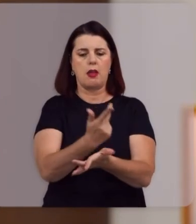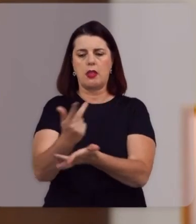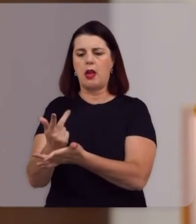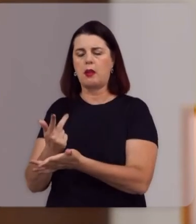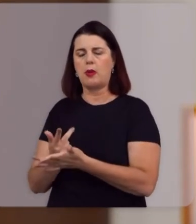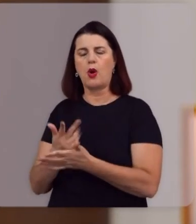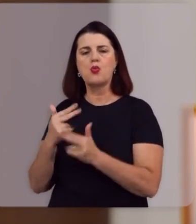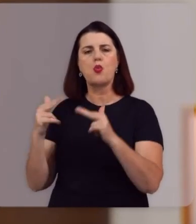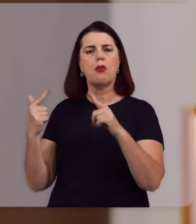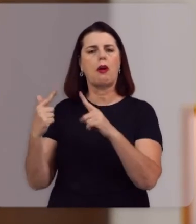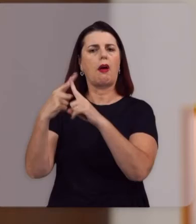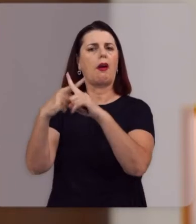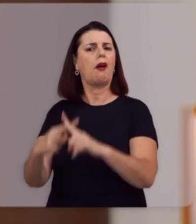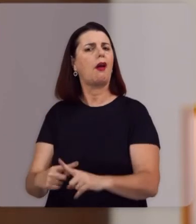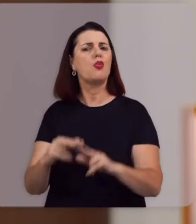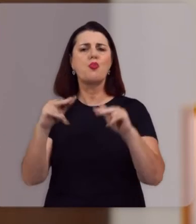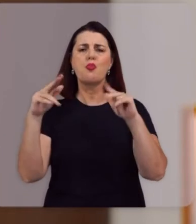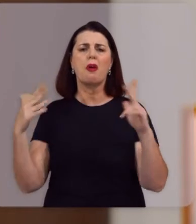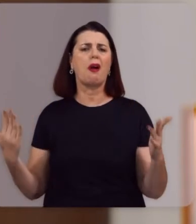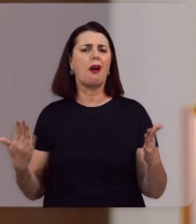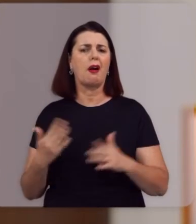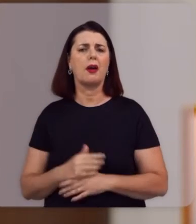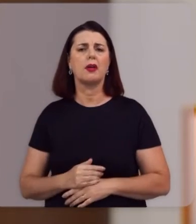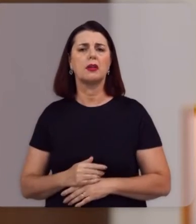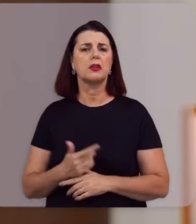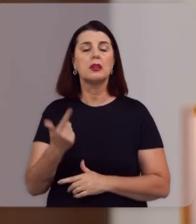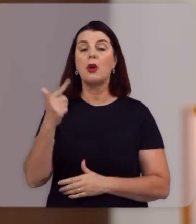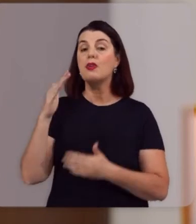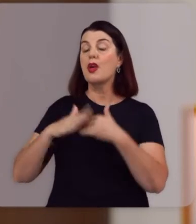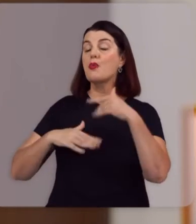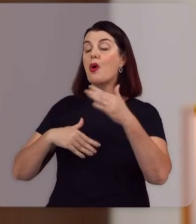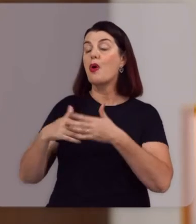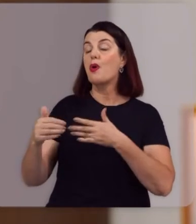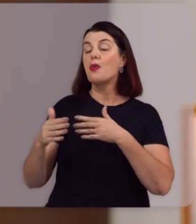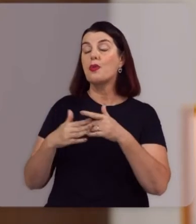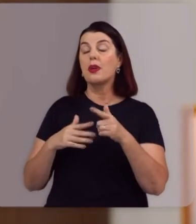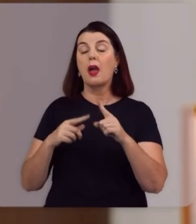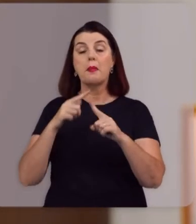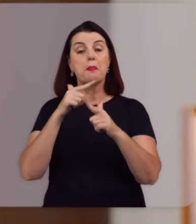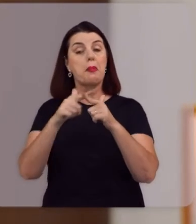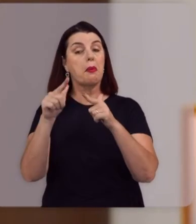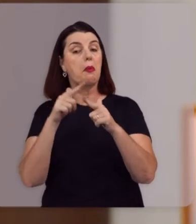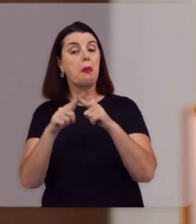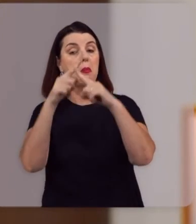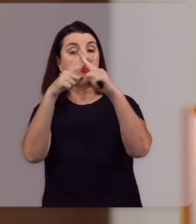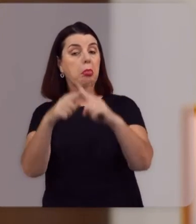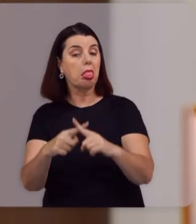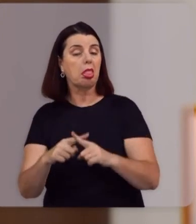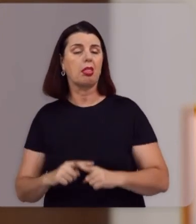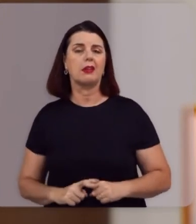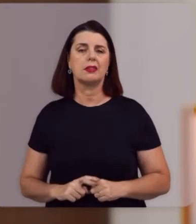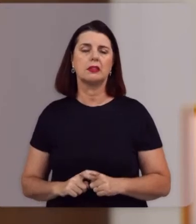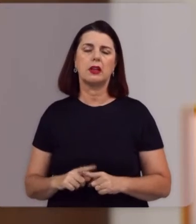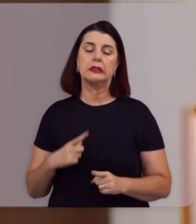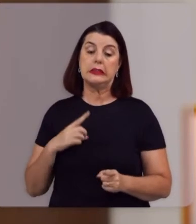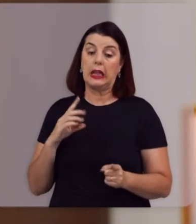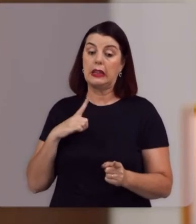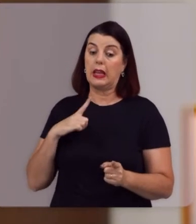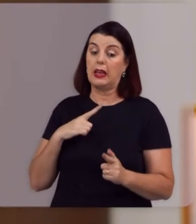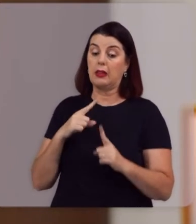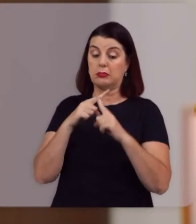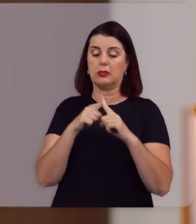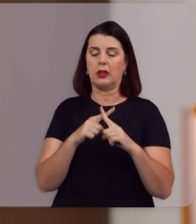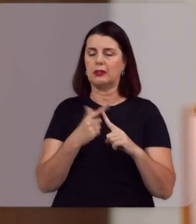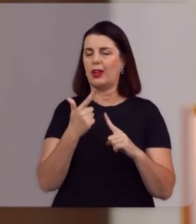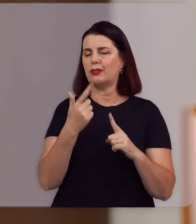Jamais Entraram Em choque Não há Qualquer Conflito Se há Aparente Conflito É